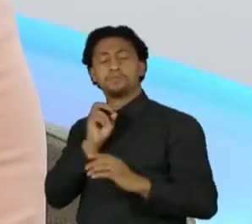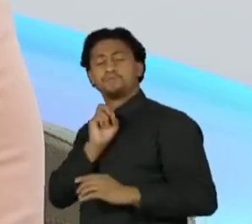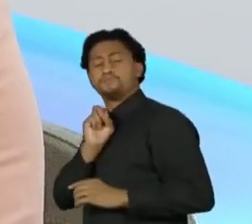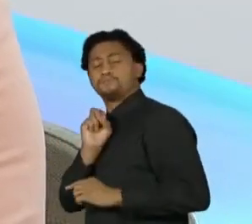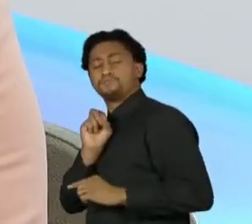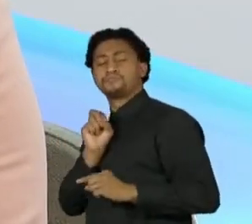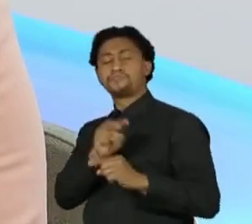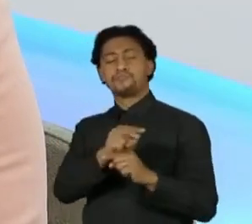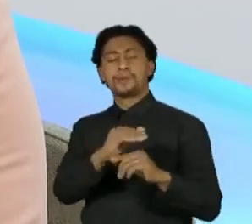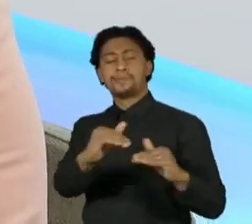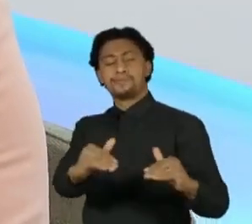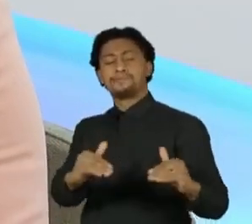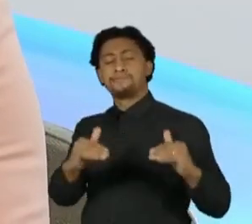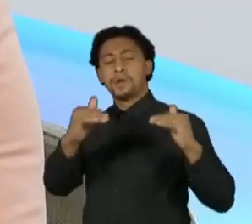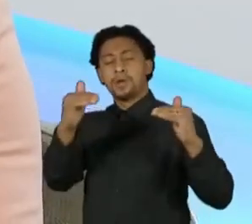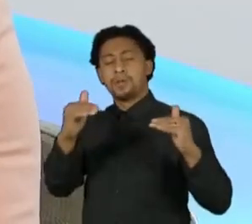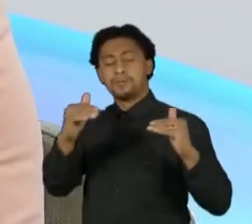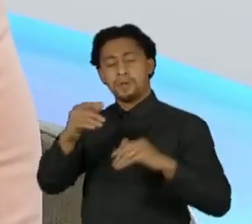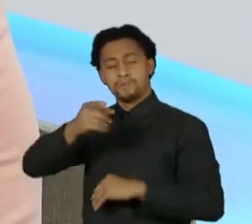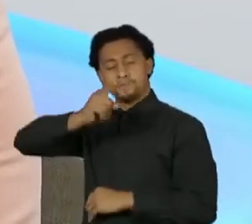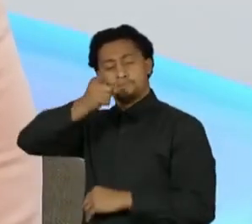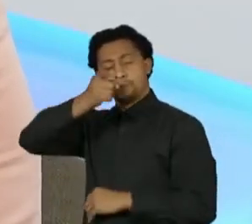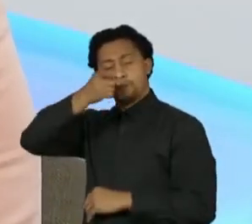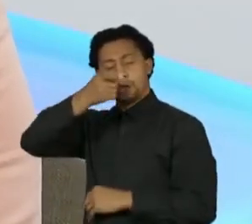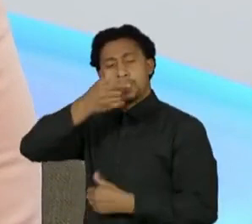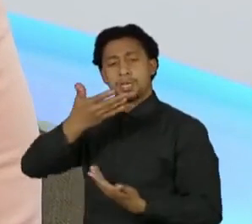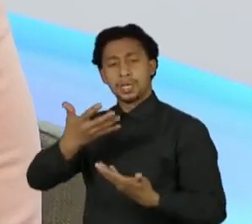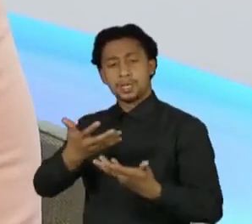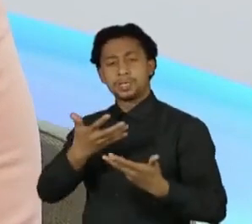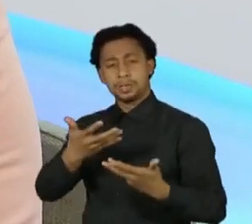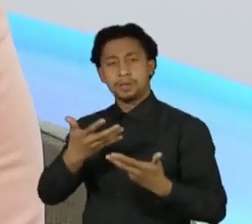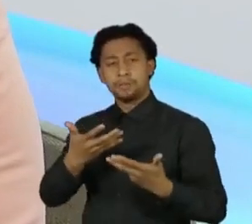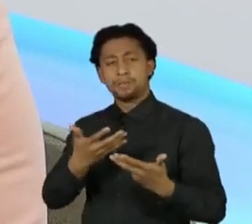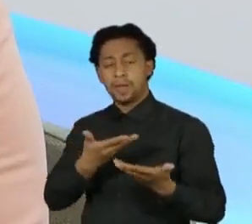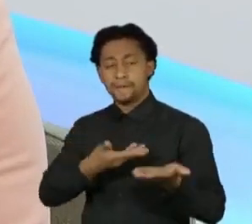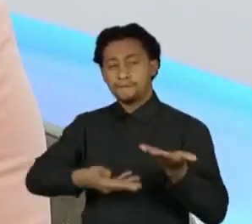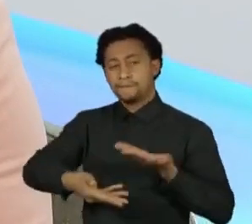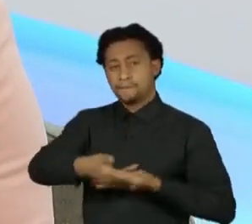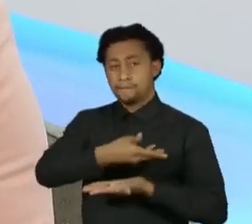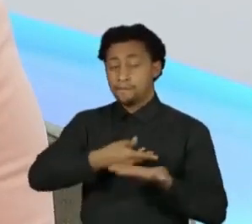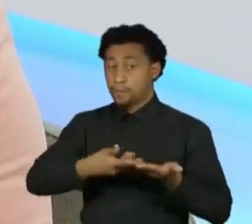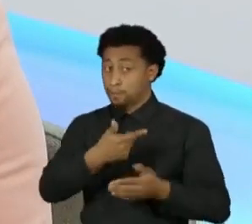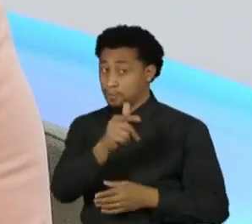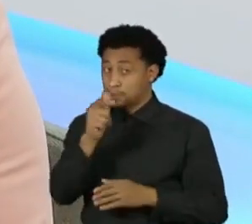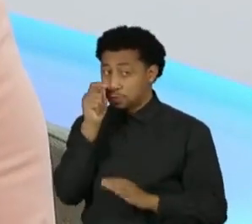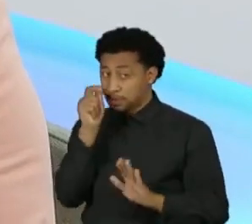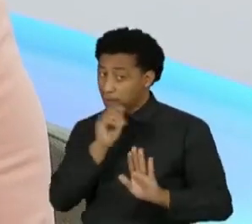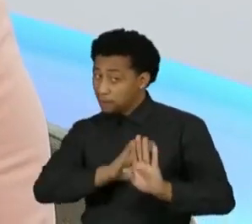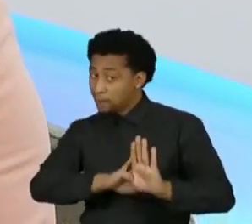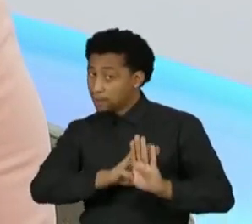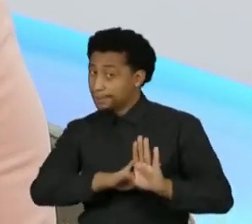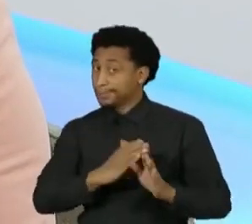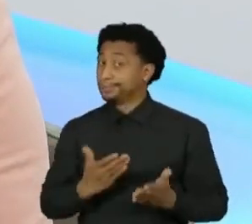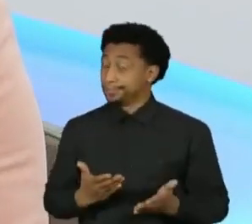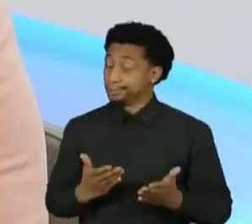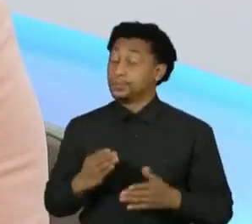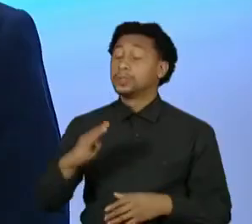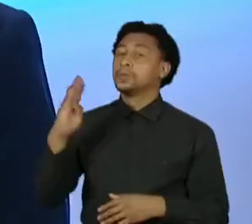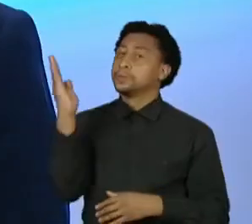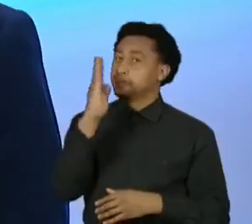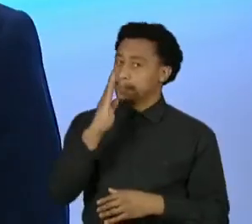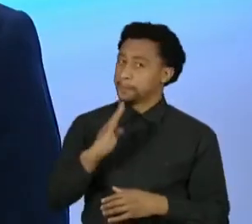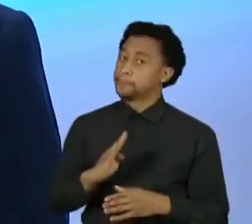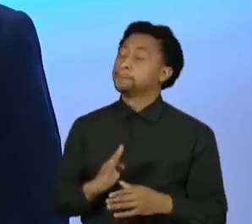muito de comando, querendo agradar a terceiros. Nós temos um país complexo, com questões